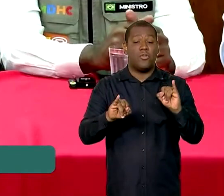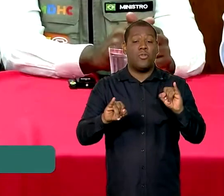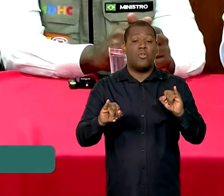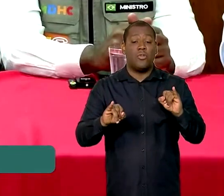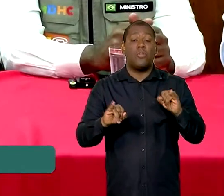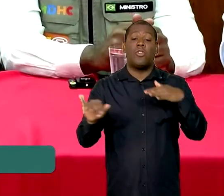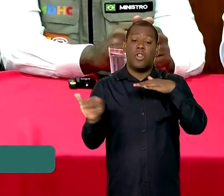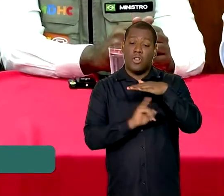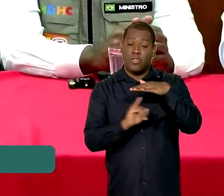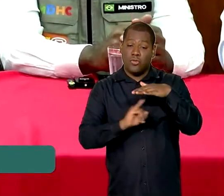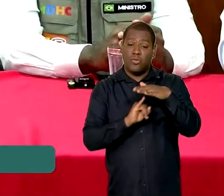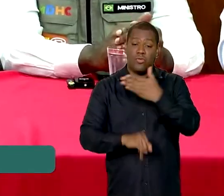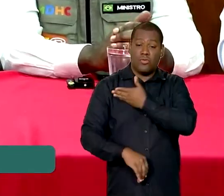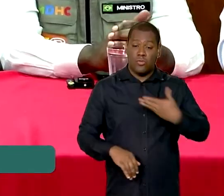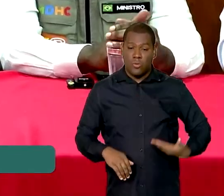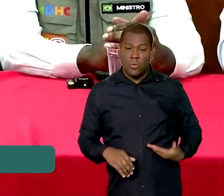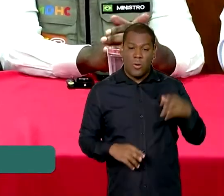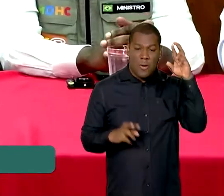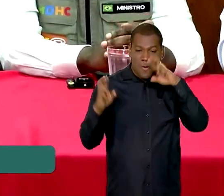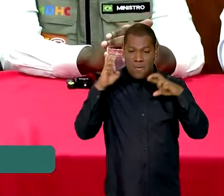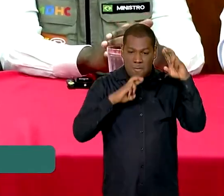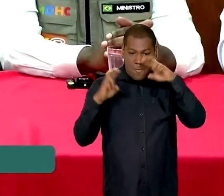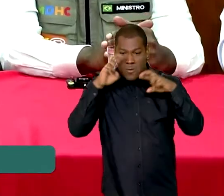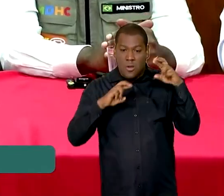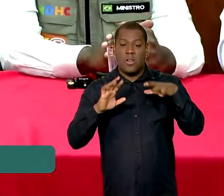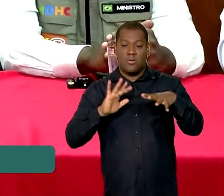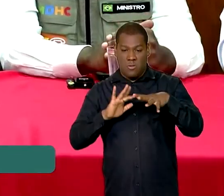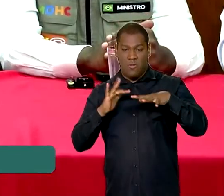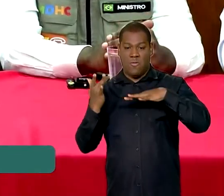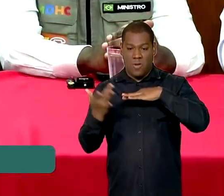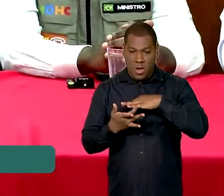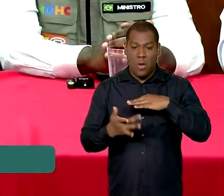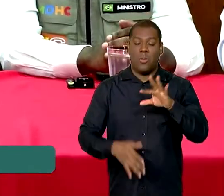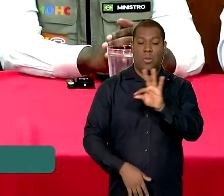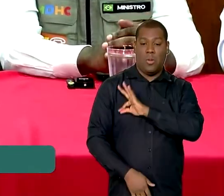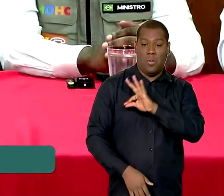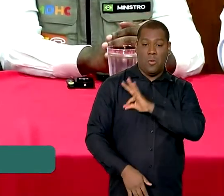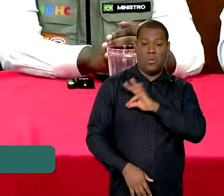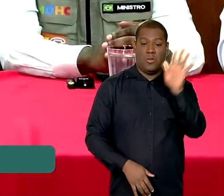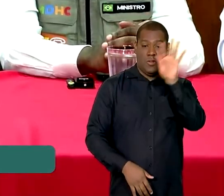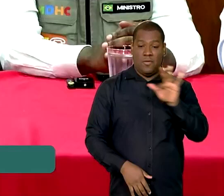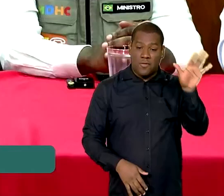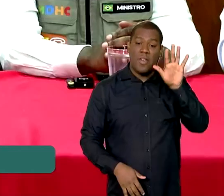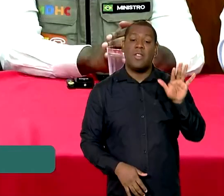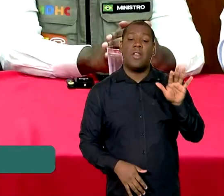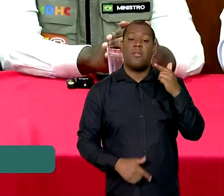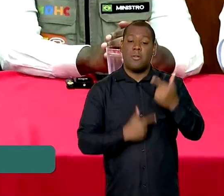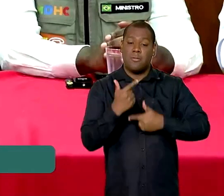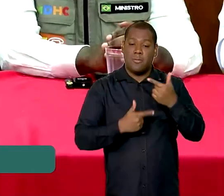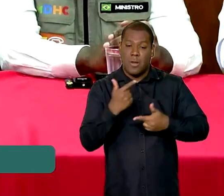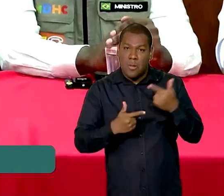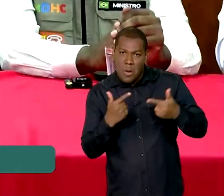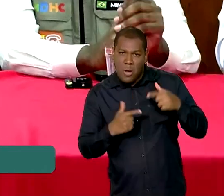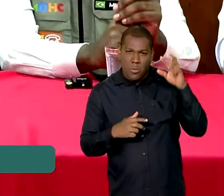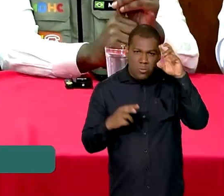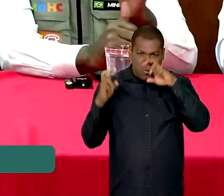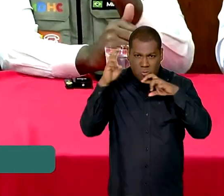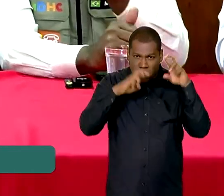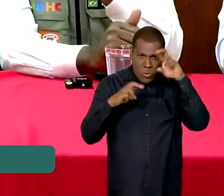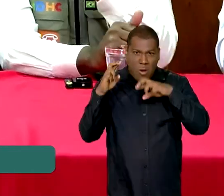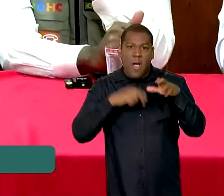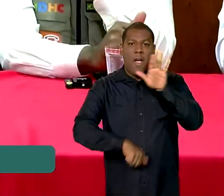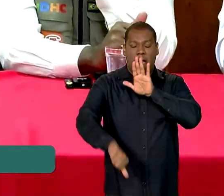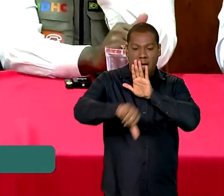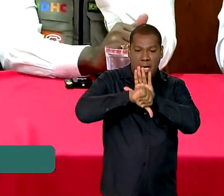órgãos responsáveis para investigar essas condutas. A Polícia Federal já está atuando para apurar os possíveis crimes